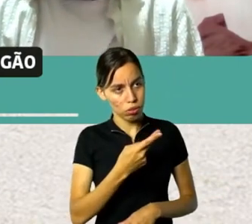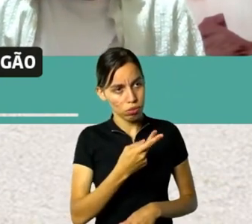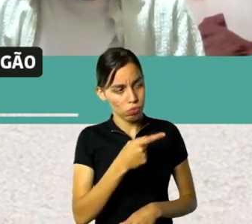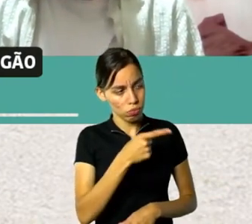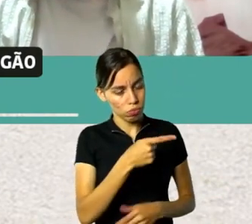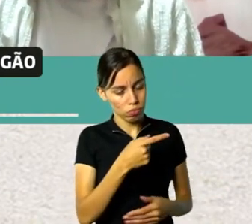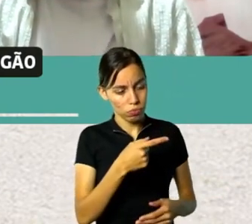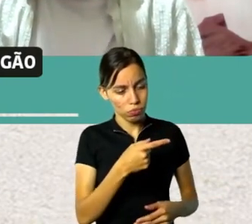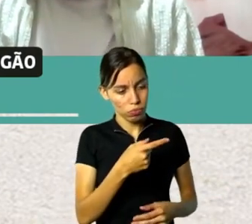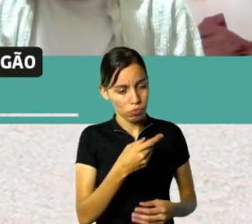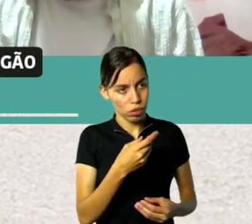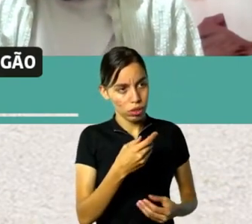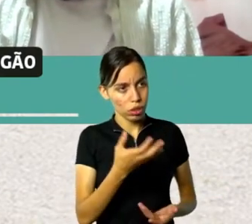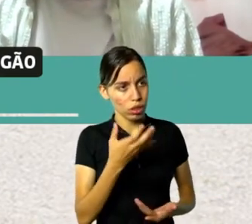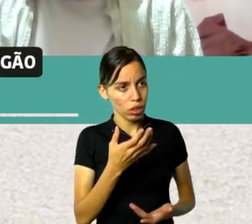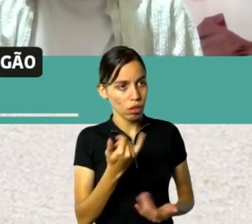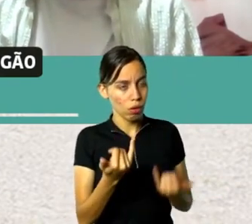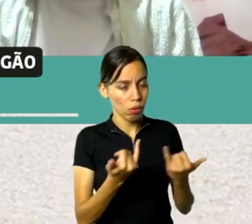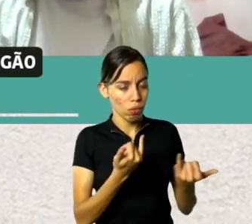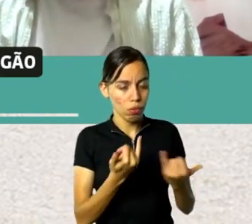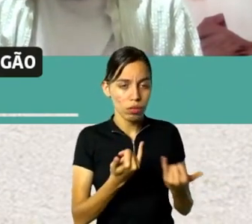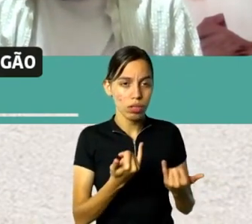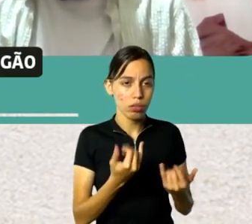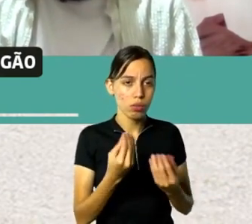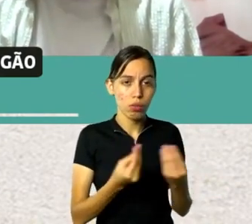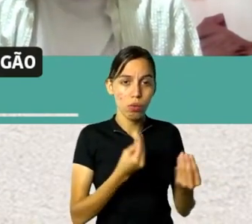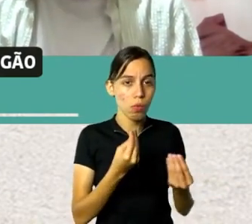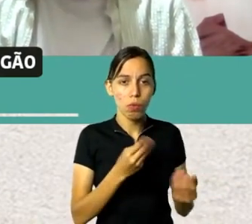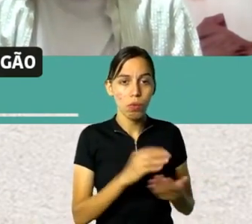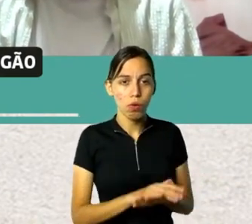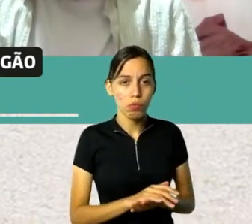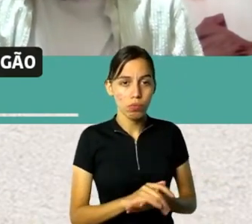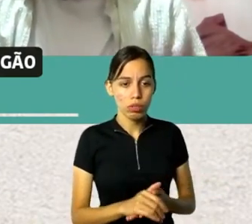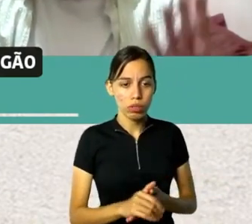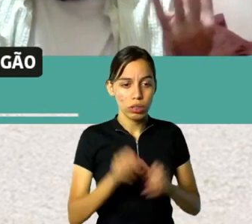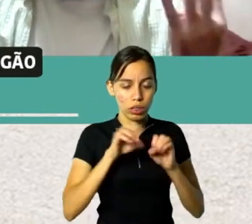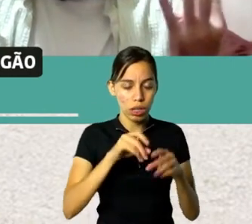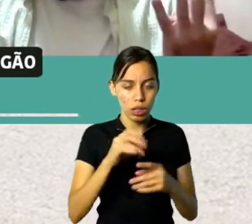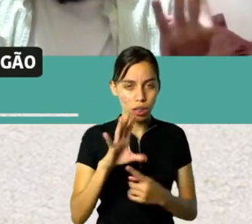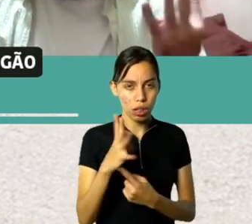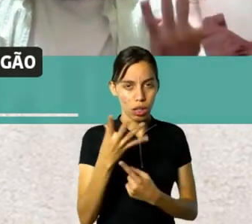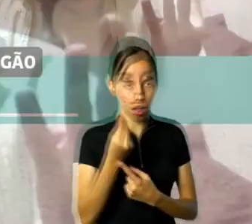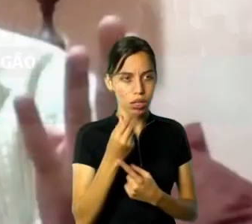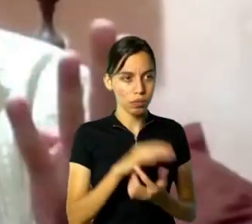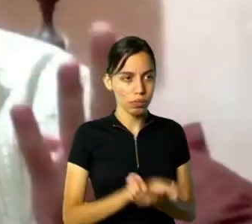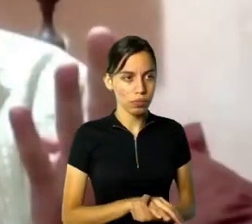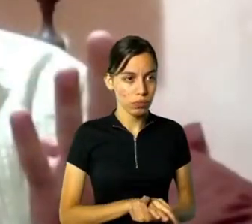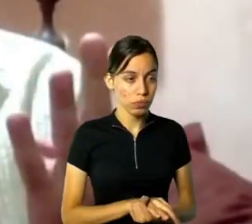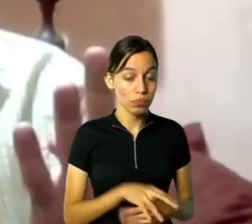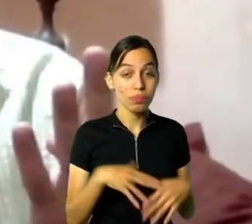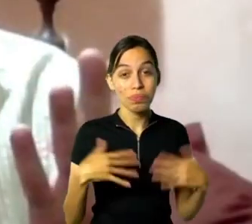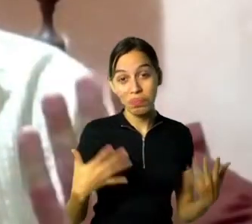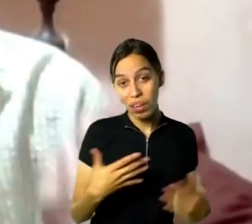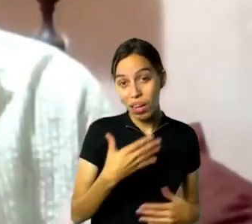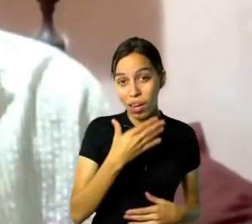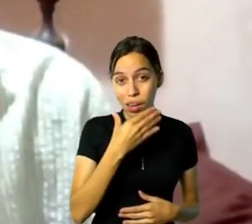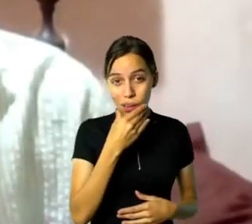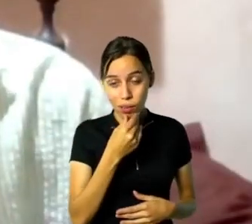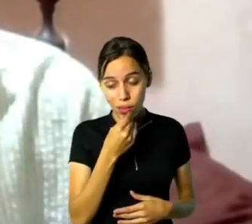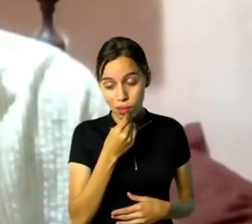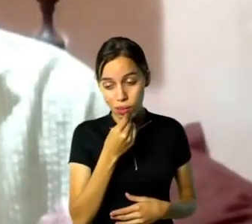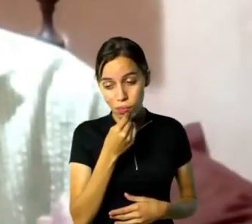adiantar que está aqui no livro, tudo. Na verdade, o Guignard foi a quarta opção do Juscelino,